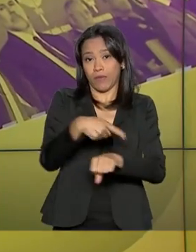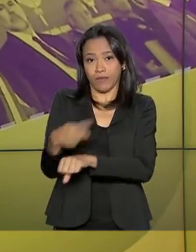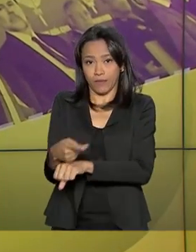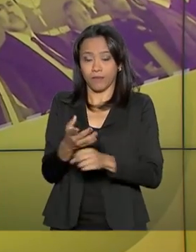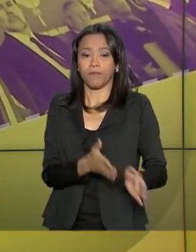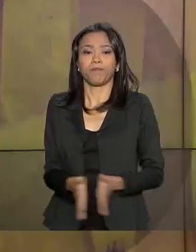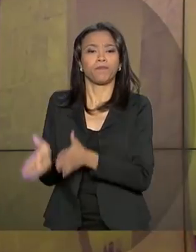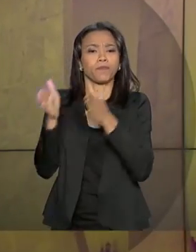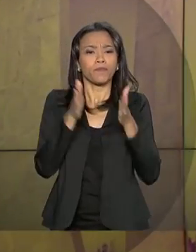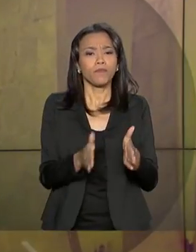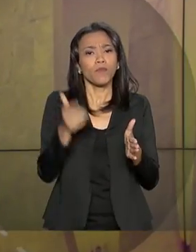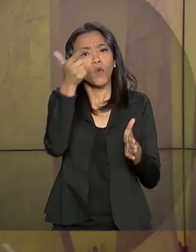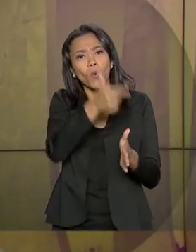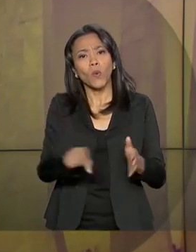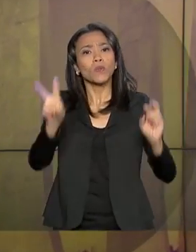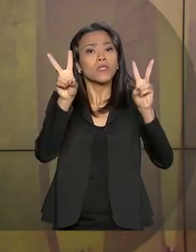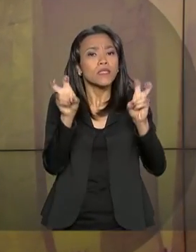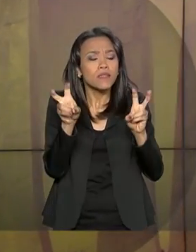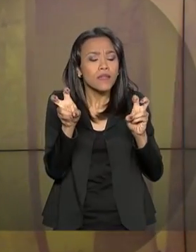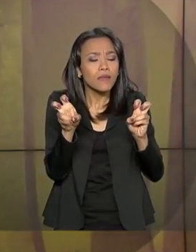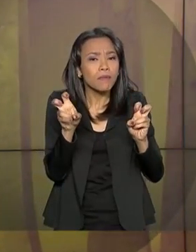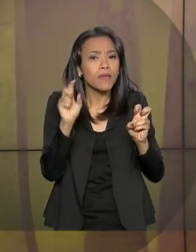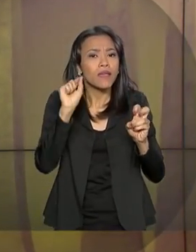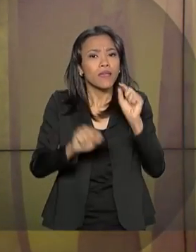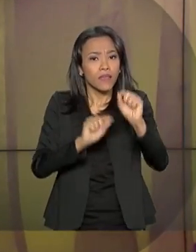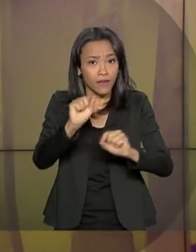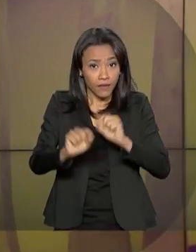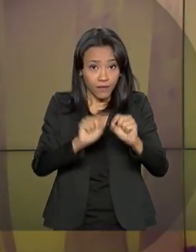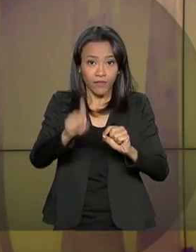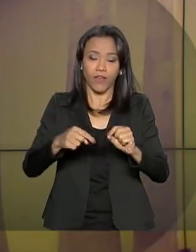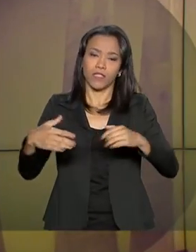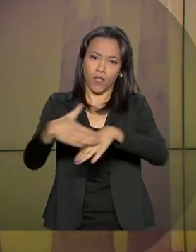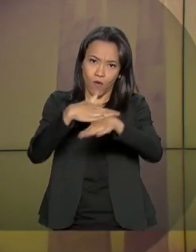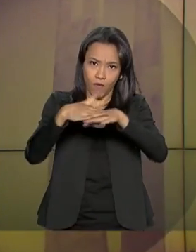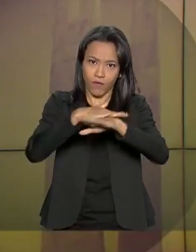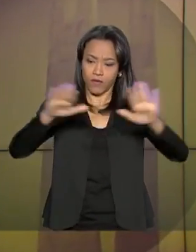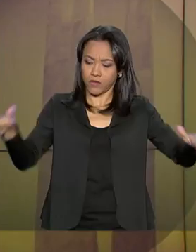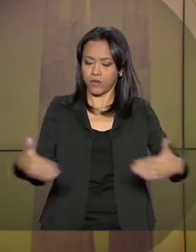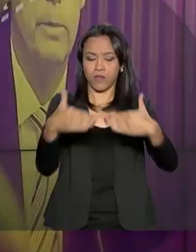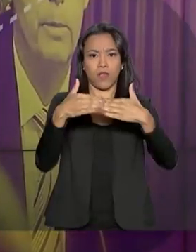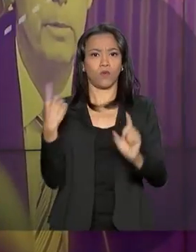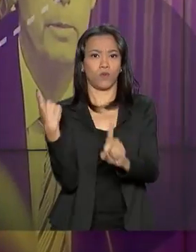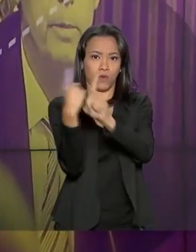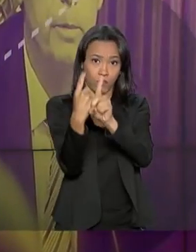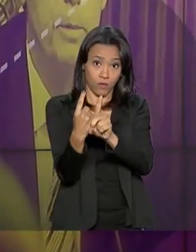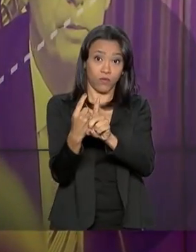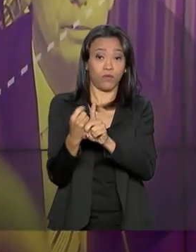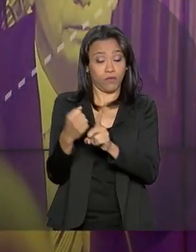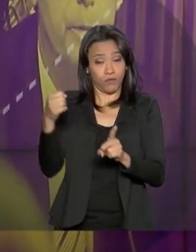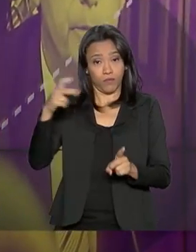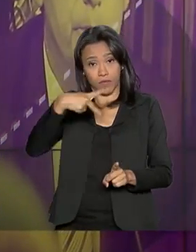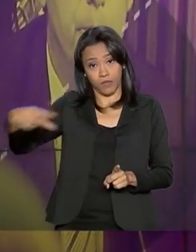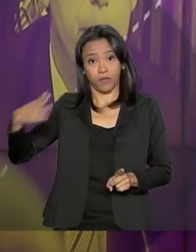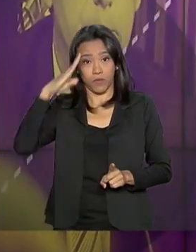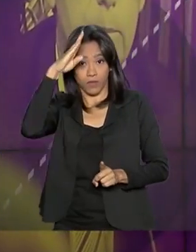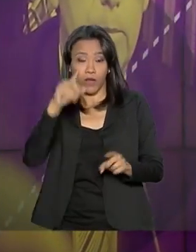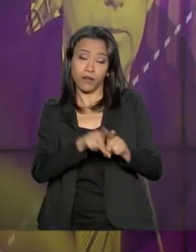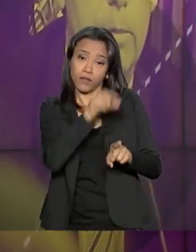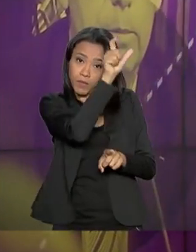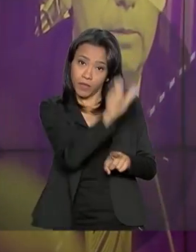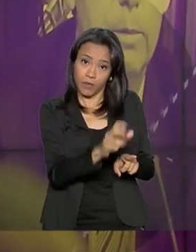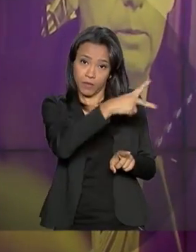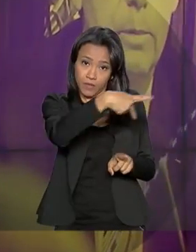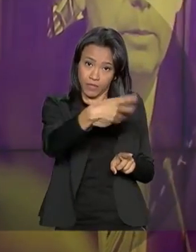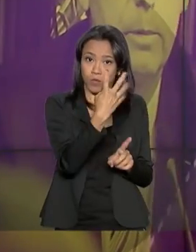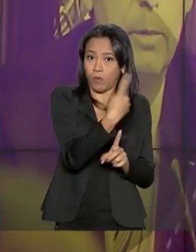Outro assunto que une os dois países e deve ser discutido no encontro entre os presidentes Bolsonaro e Benítez, nesta terça-feira